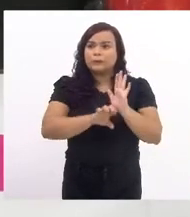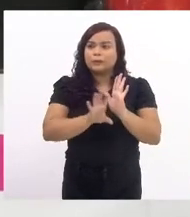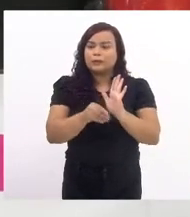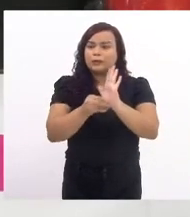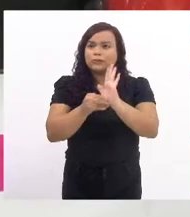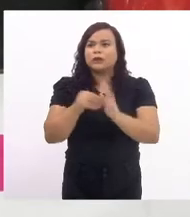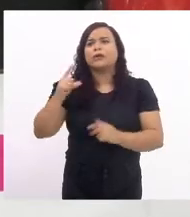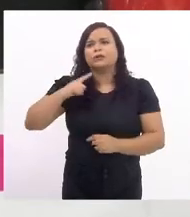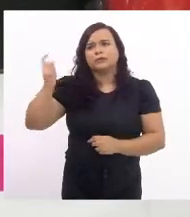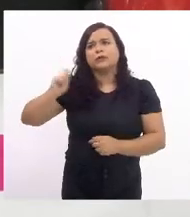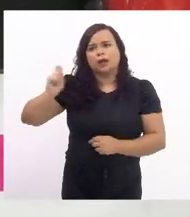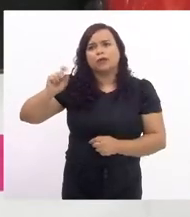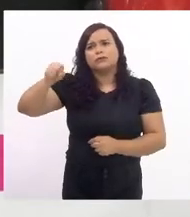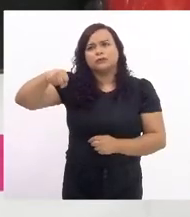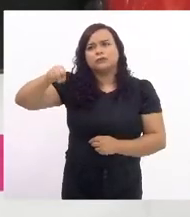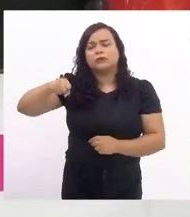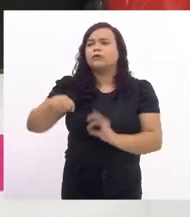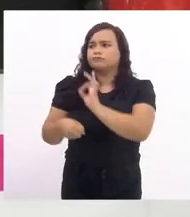Ah, é verdade.